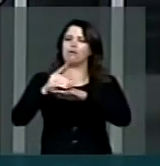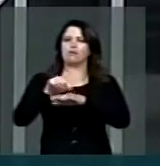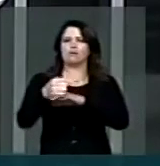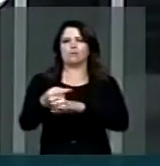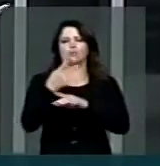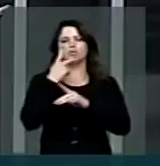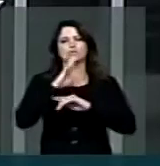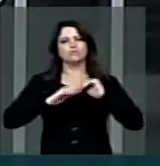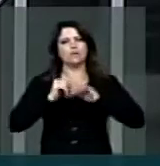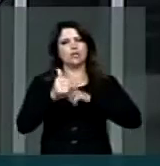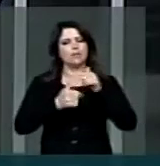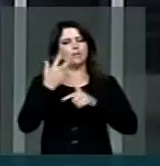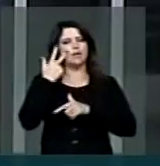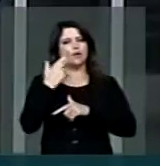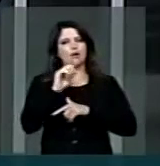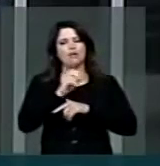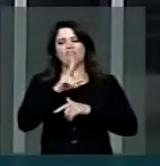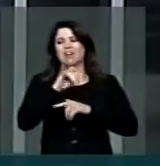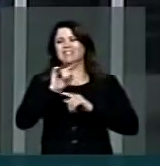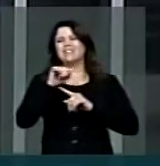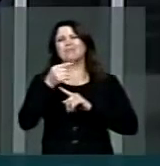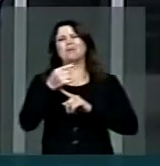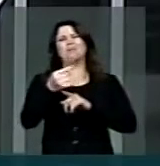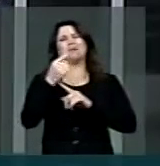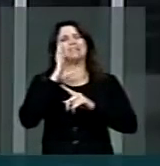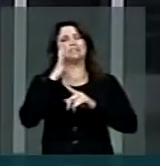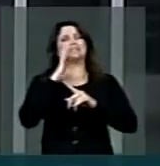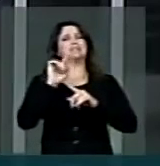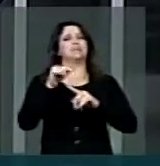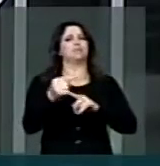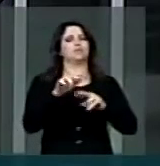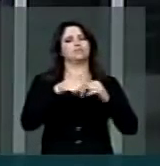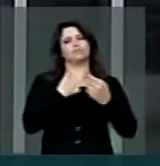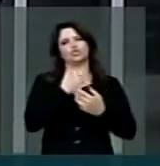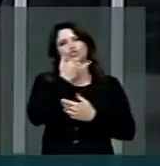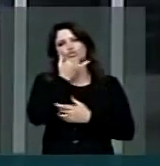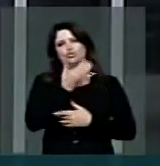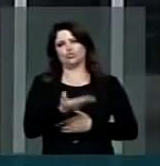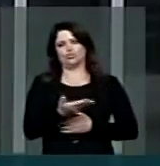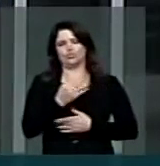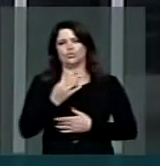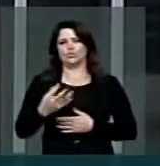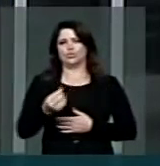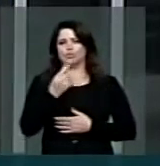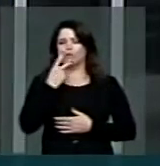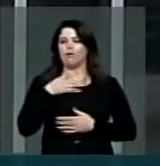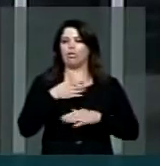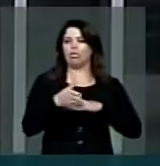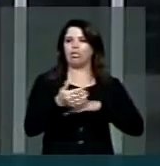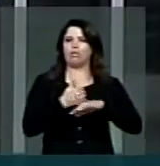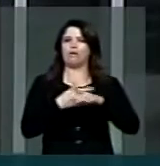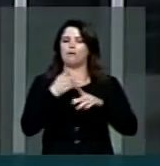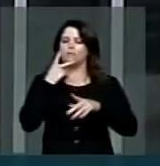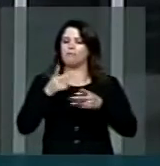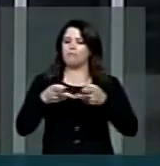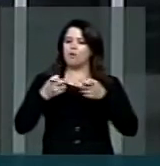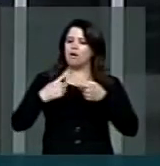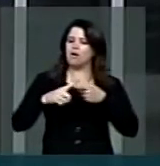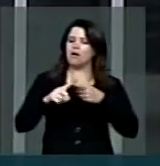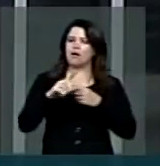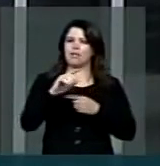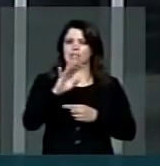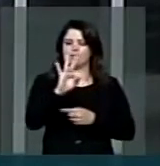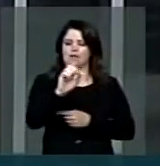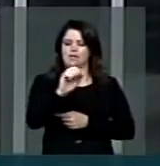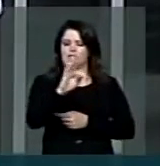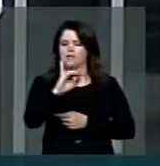exercício nacional de empurrar com a barriga. Me perdoe a expressão. As idas e vindas da exploração das gasilhas de Itataia,